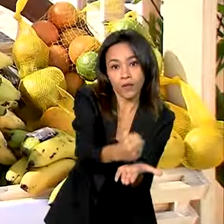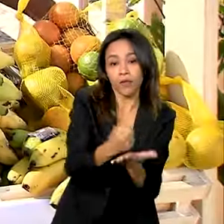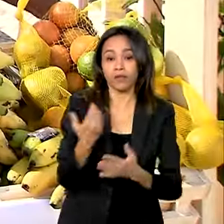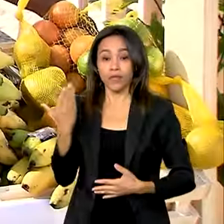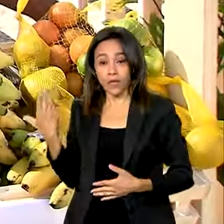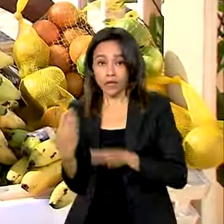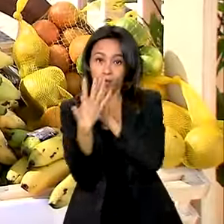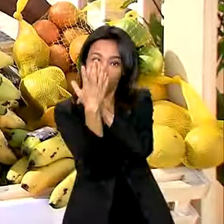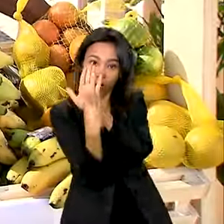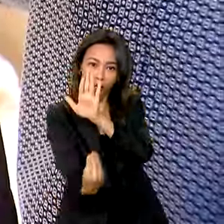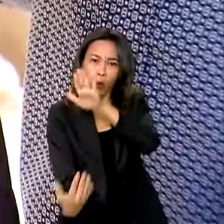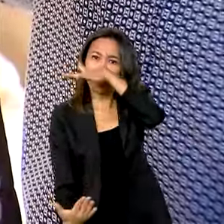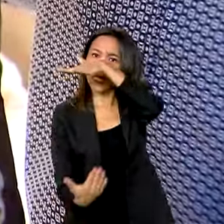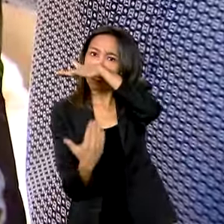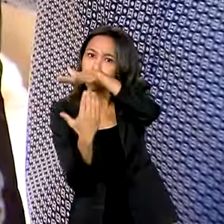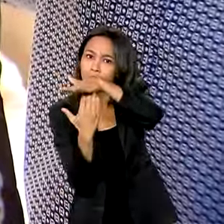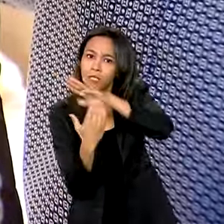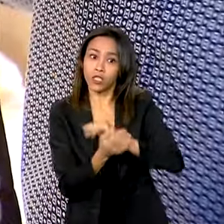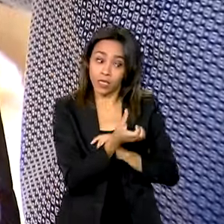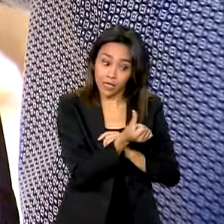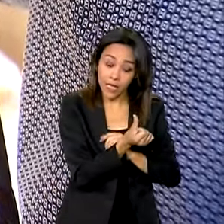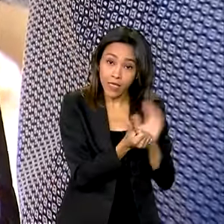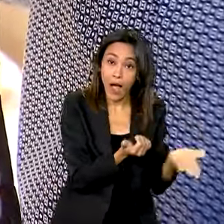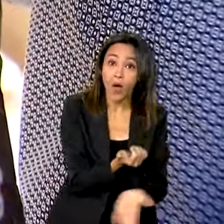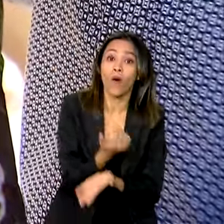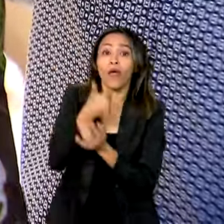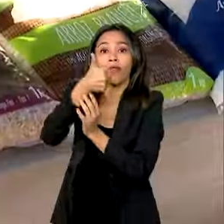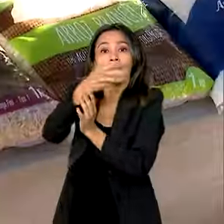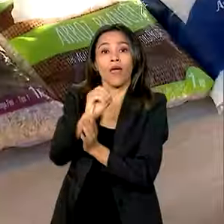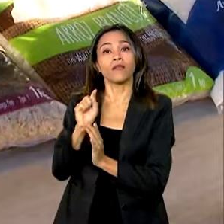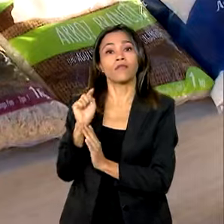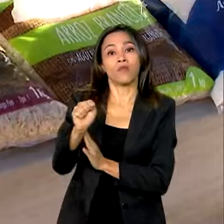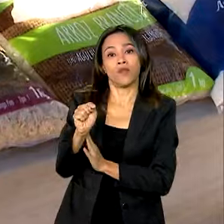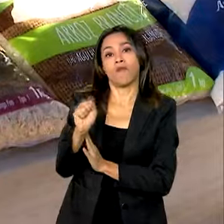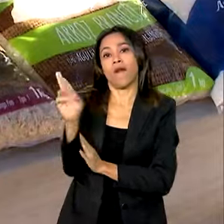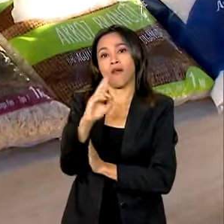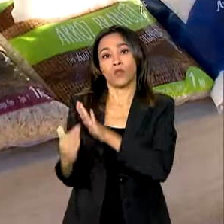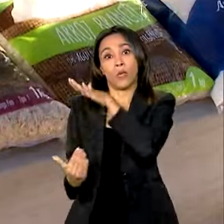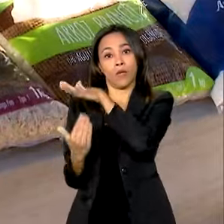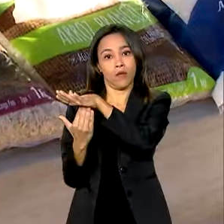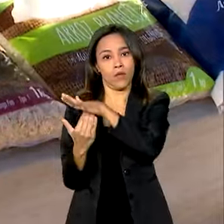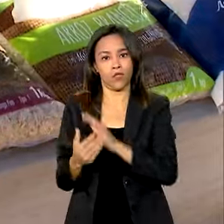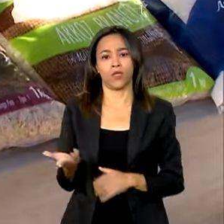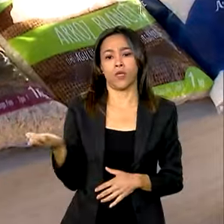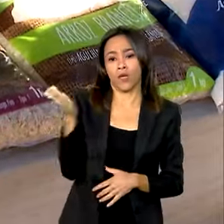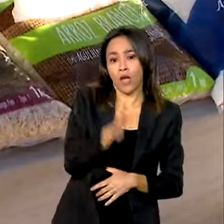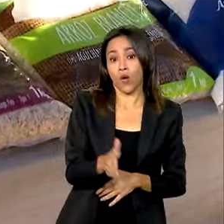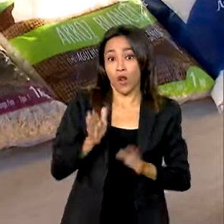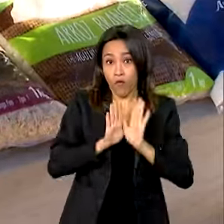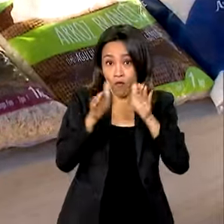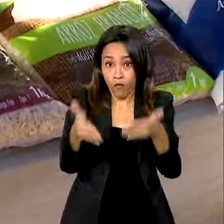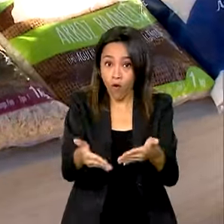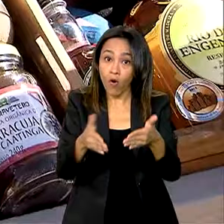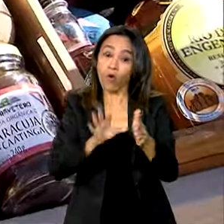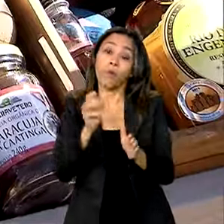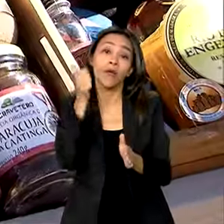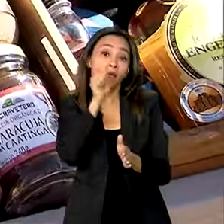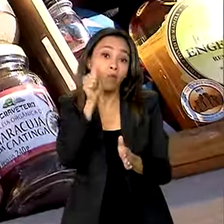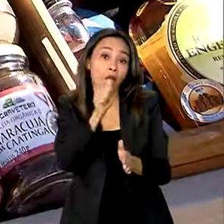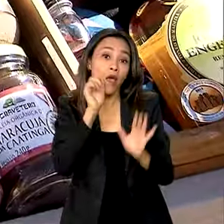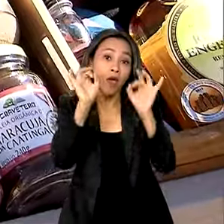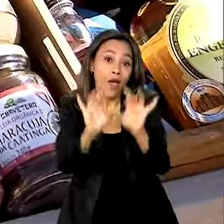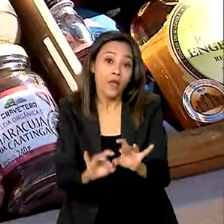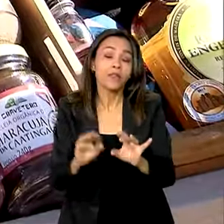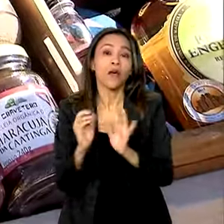o limite de crédito passou de 6 mil para 10 mil reais. Já a linha específica para mulheres cresceu 58